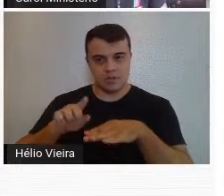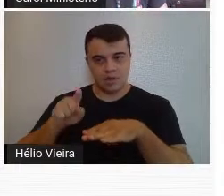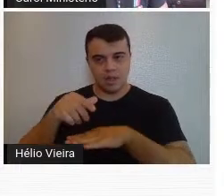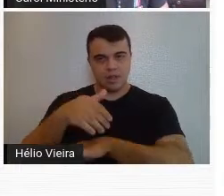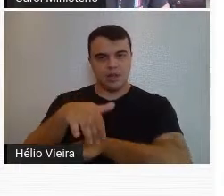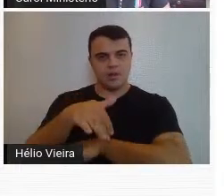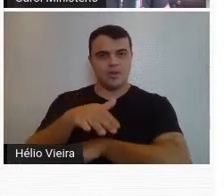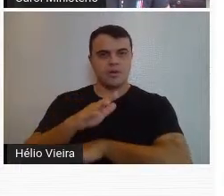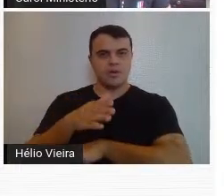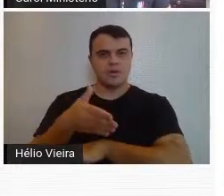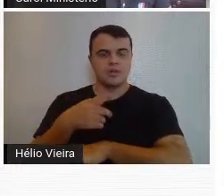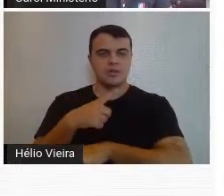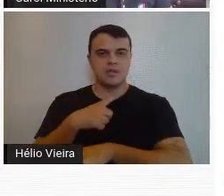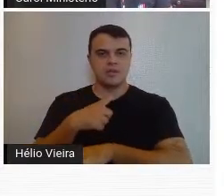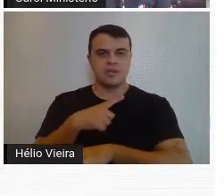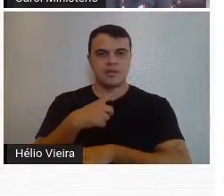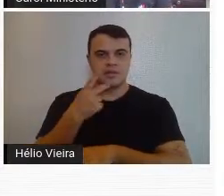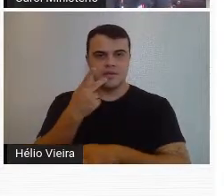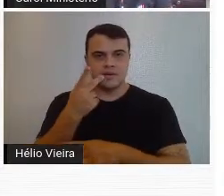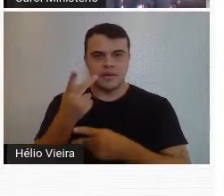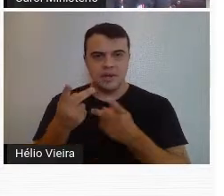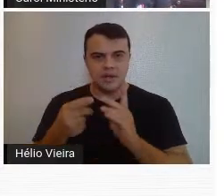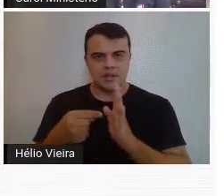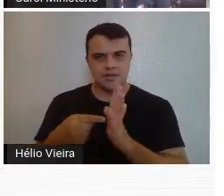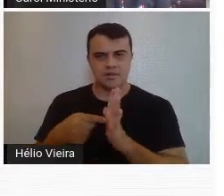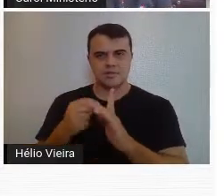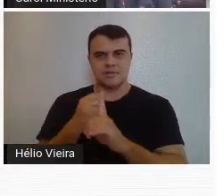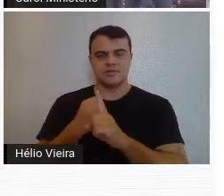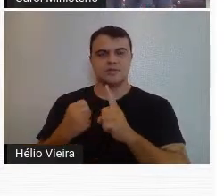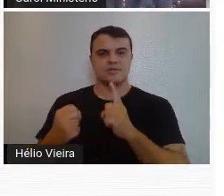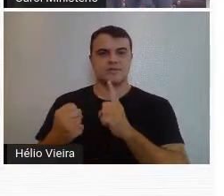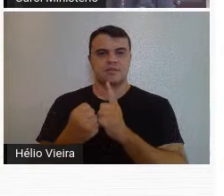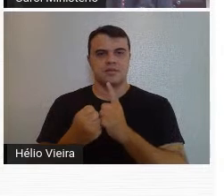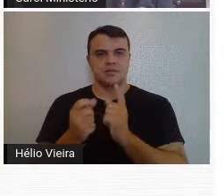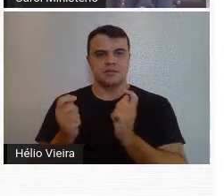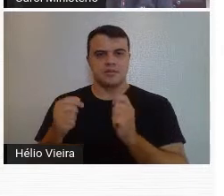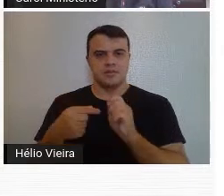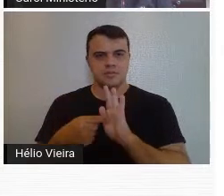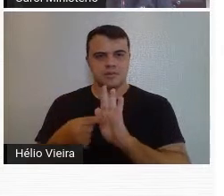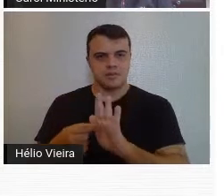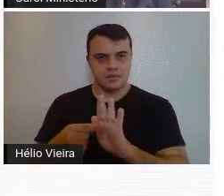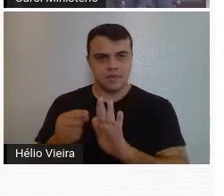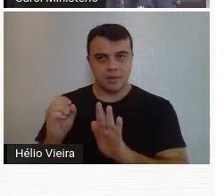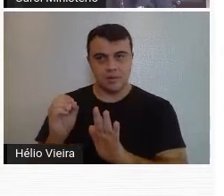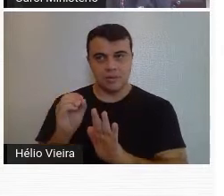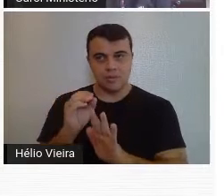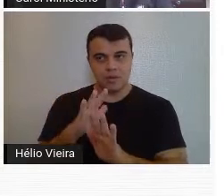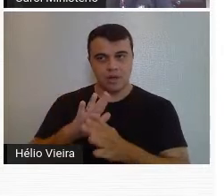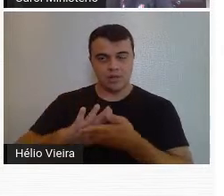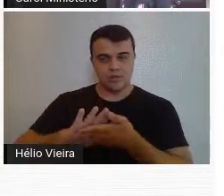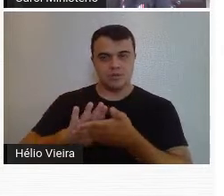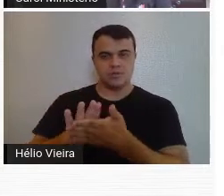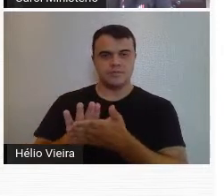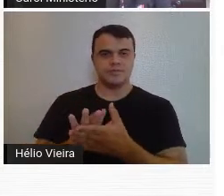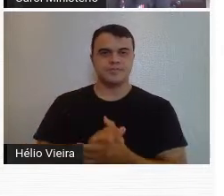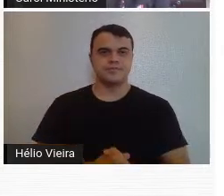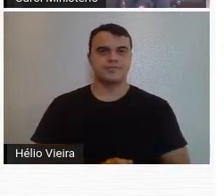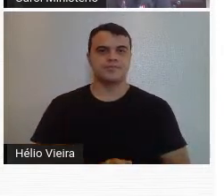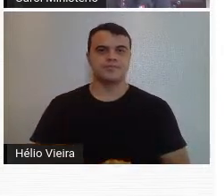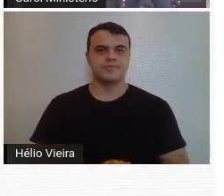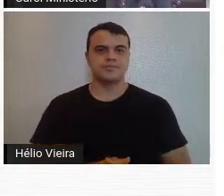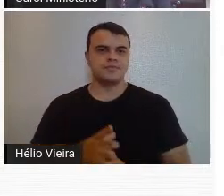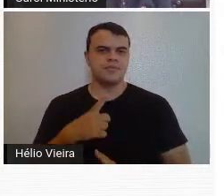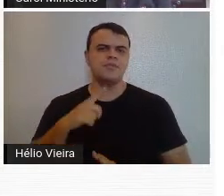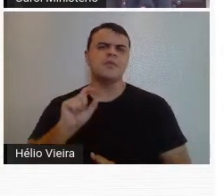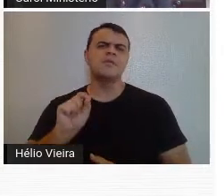Então, já tem um aí de denúncia social, de mostrar esse outro lado da moeda da modernidade, dos excluídos. Modernidade